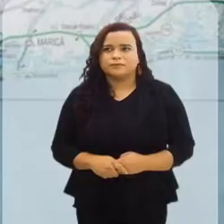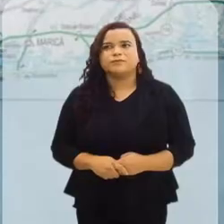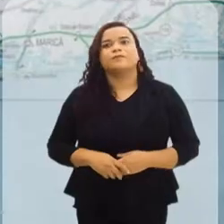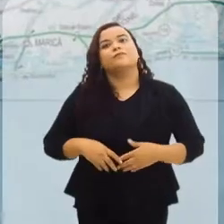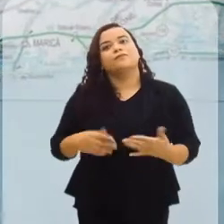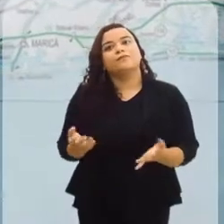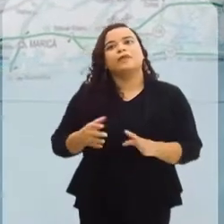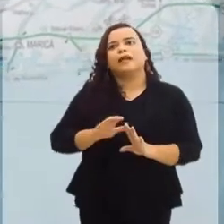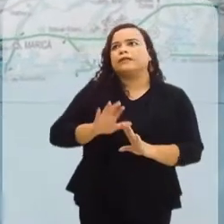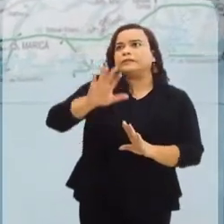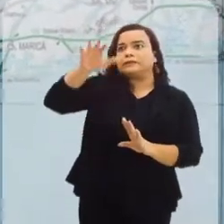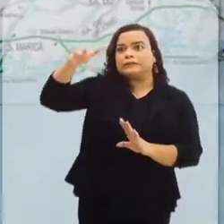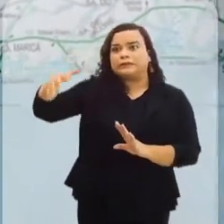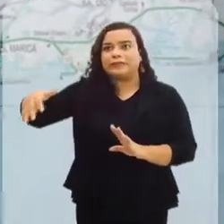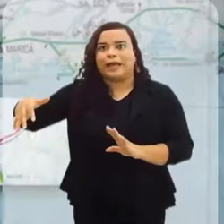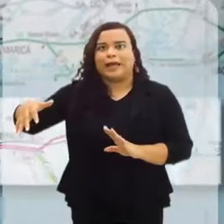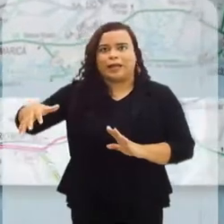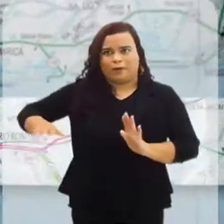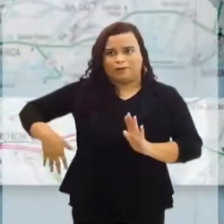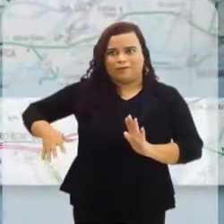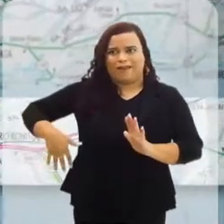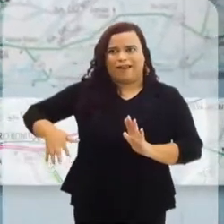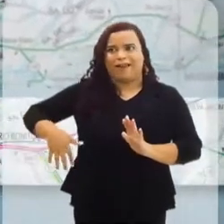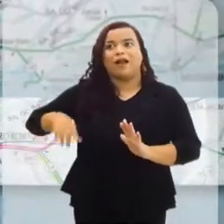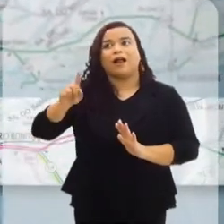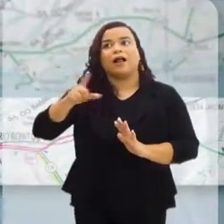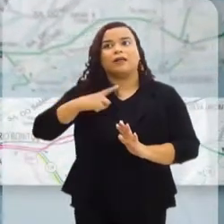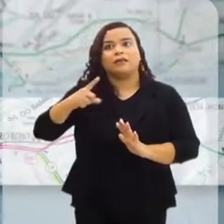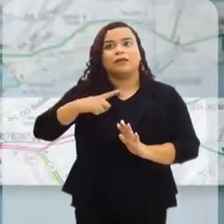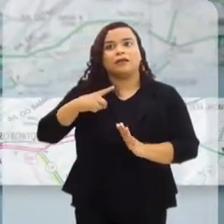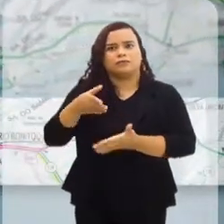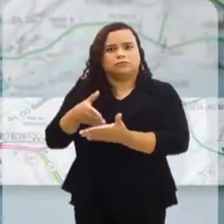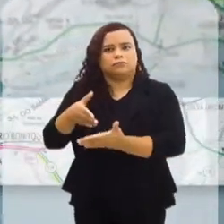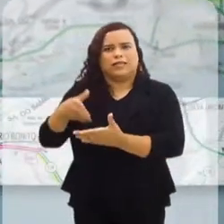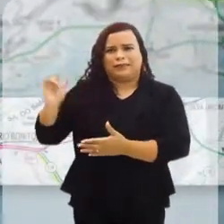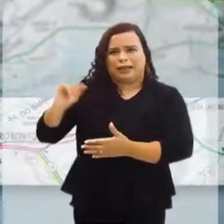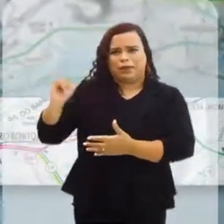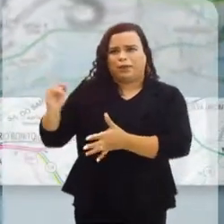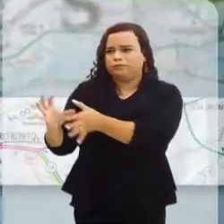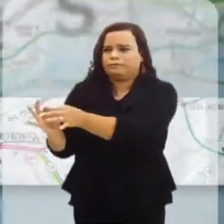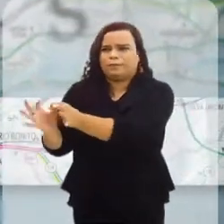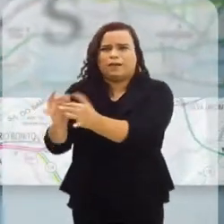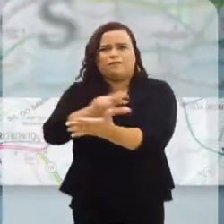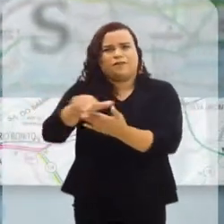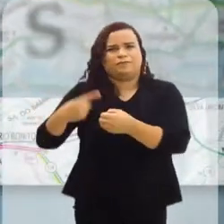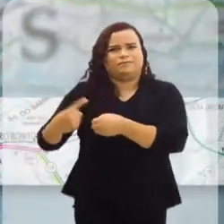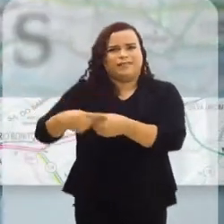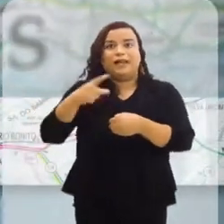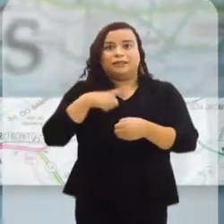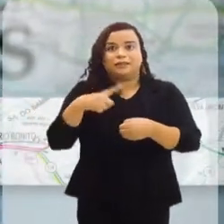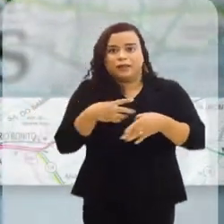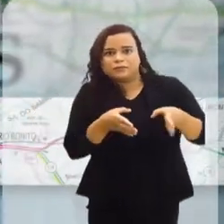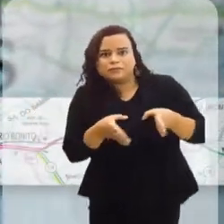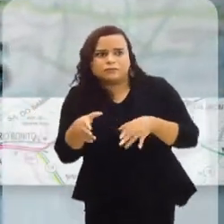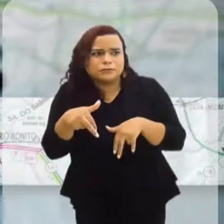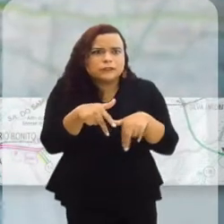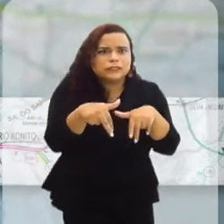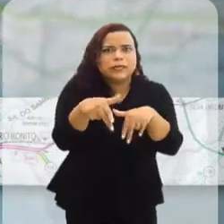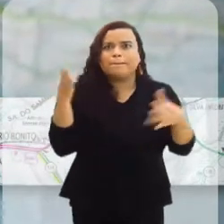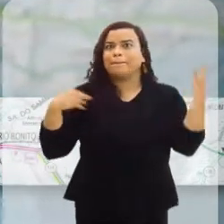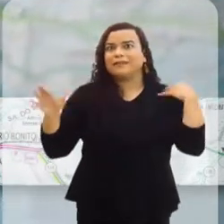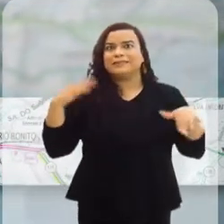A Serra do Mar limita Itaguaí com vários municípios. Trilhas e passeios oferecem ao